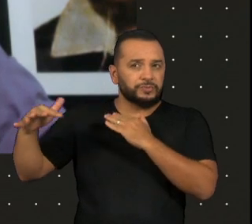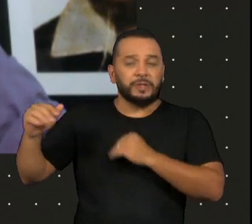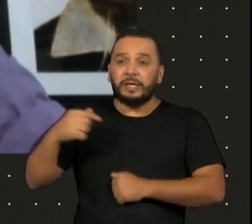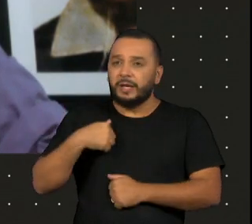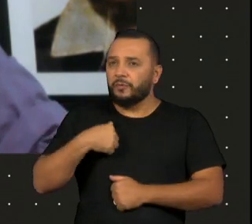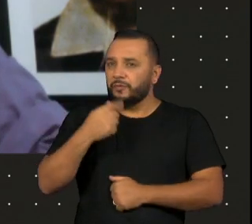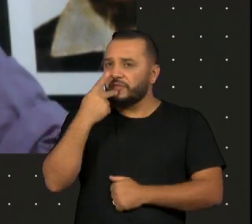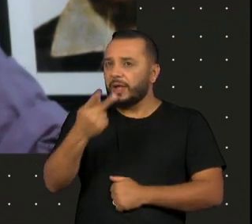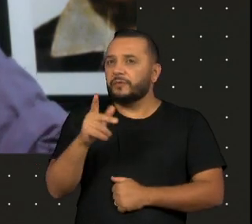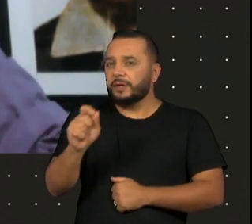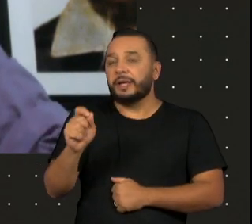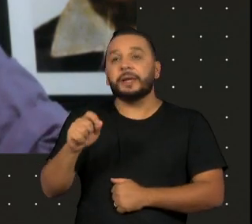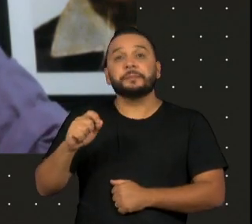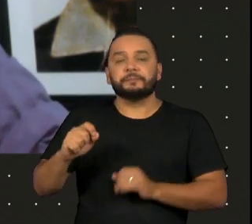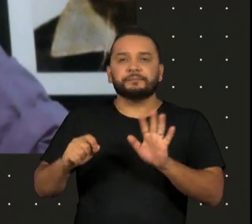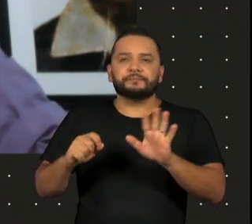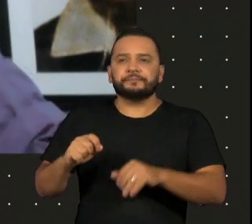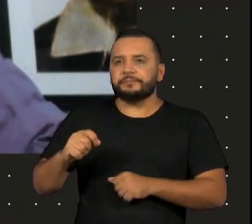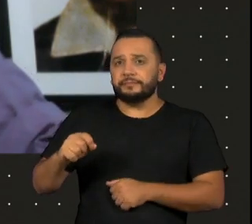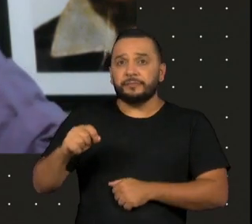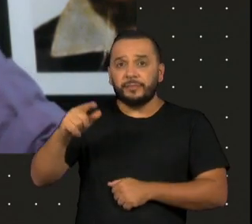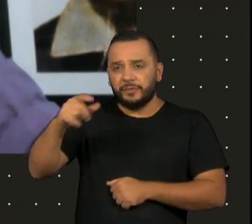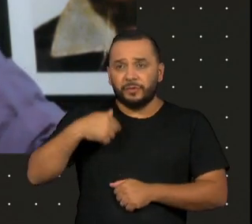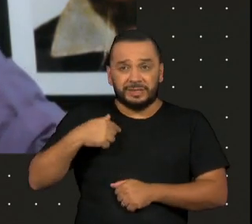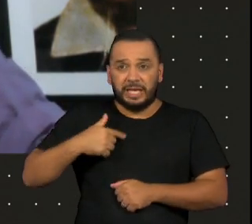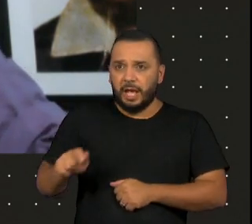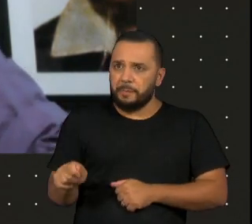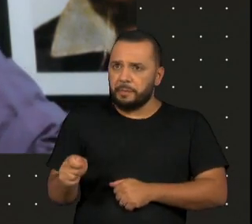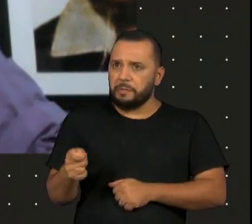nessa hora, você aumenta o volume.